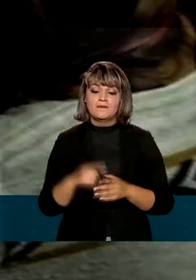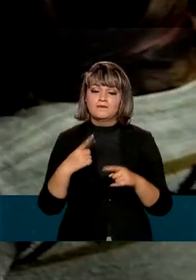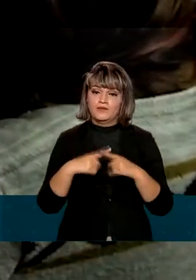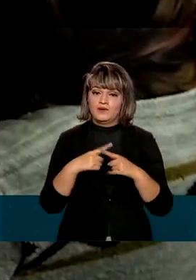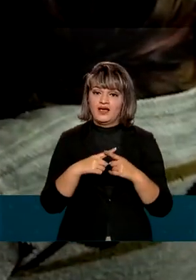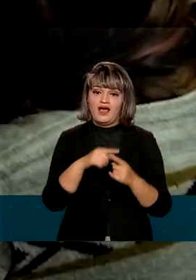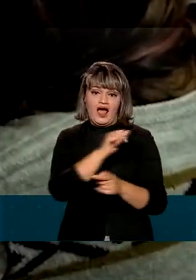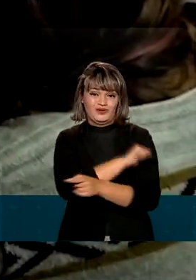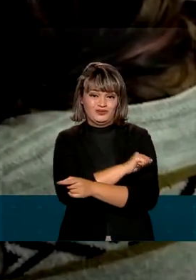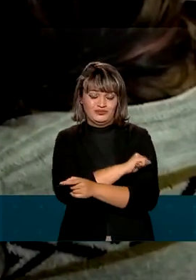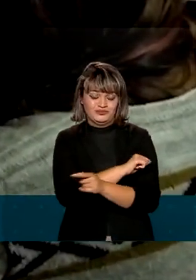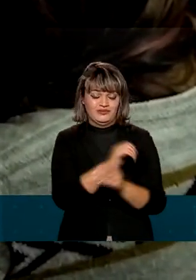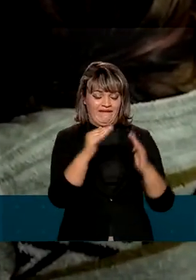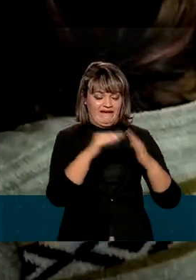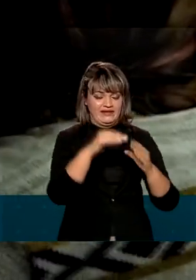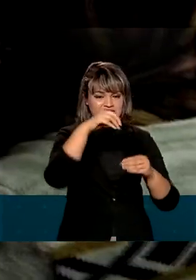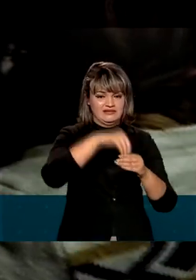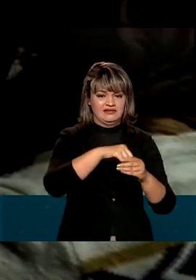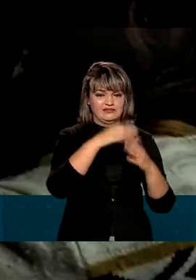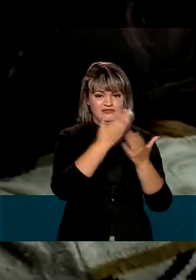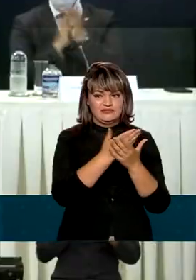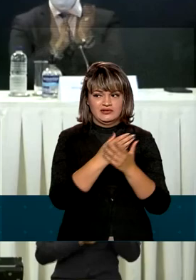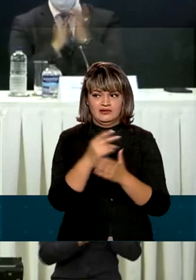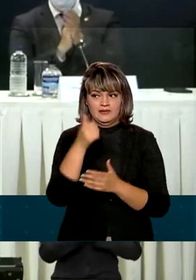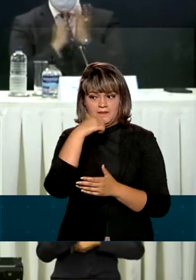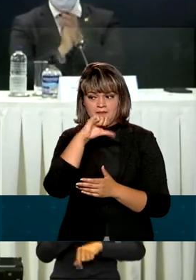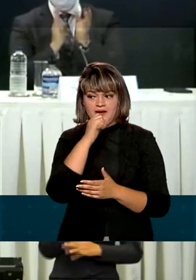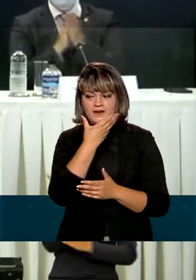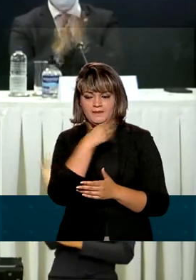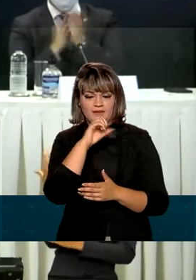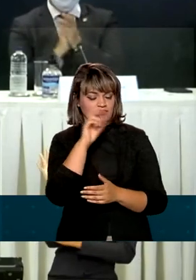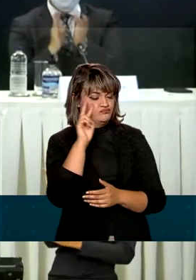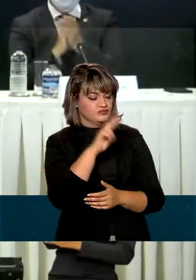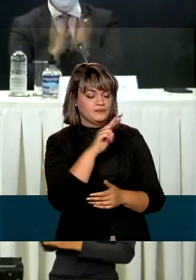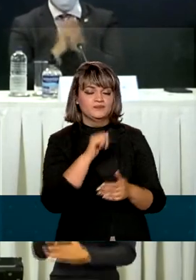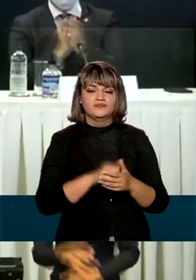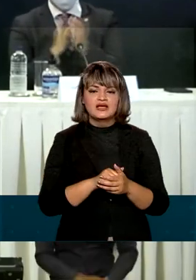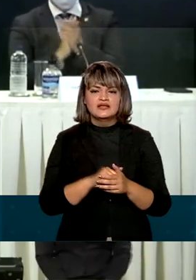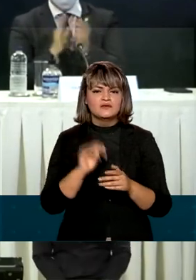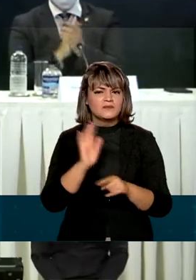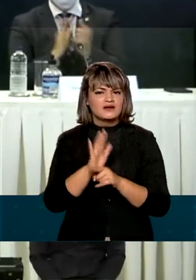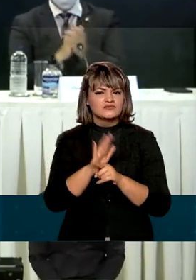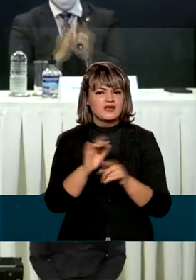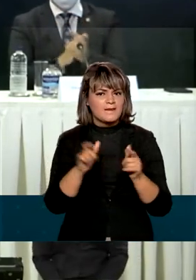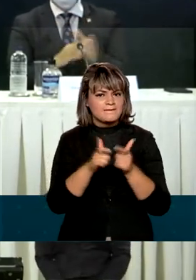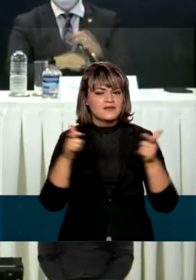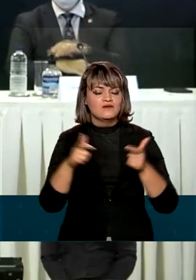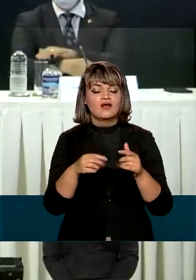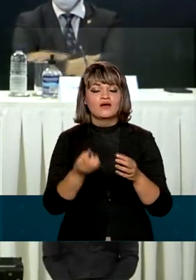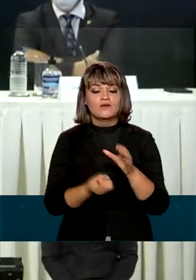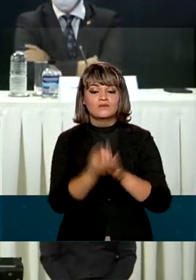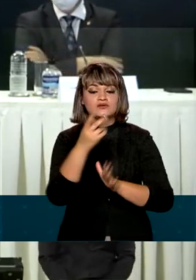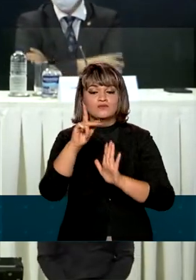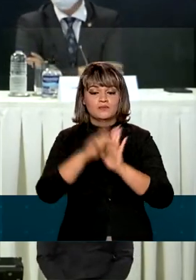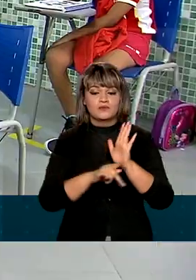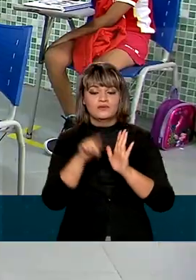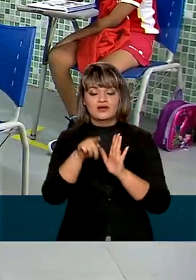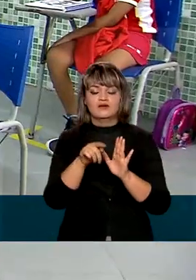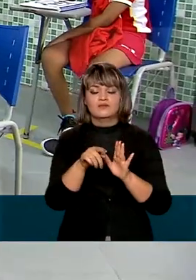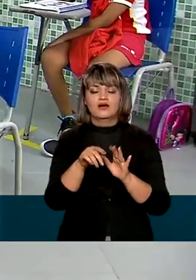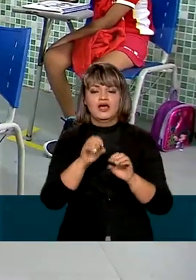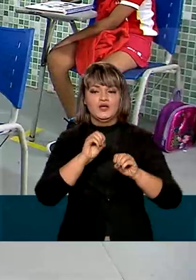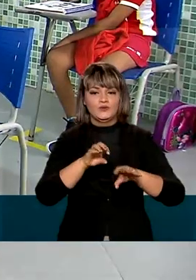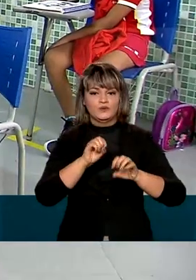que estudantes tiveram que assistir às aulas online. Para ampliar ainda mais esse laço, foi lançado o programa Educação em Família,